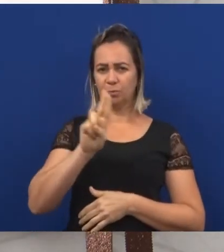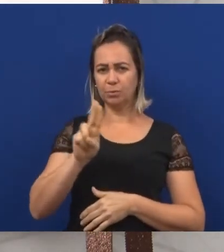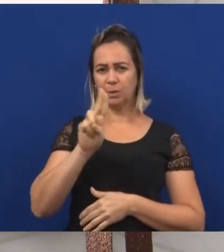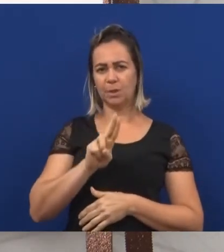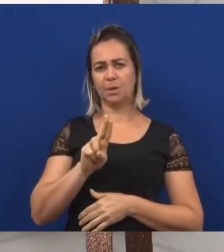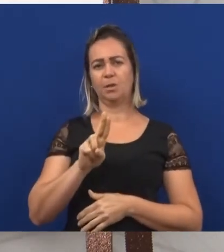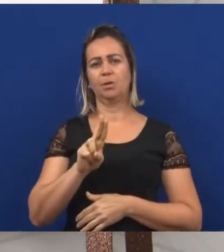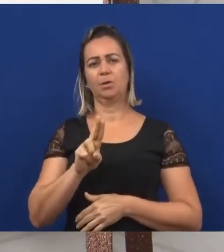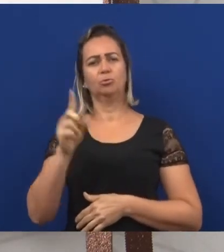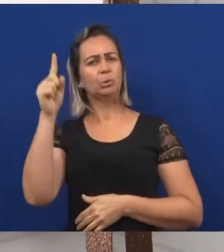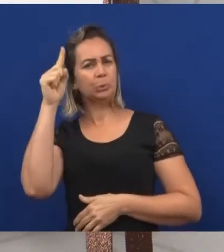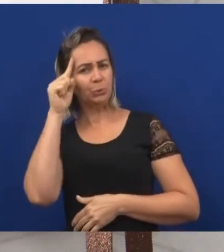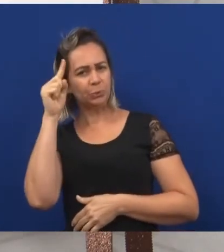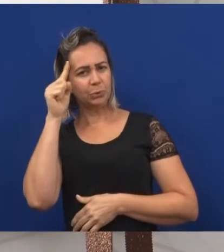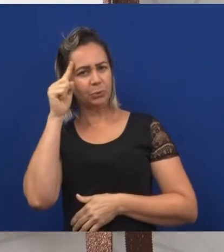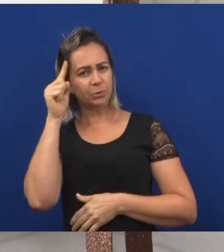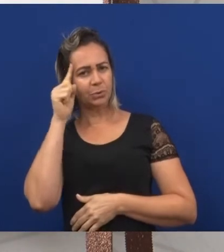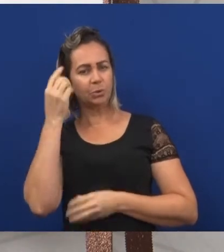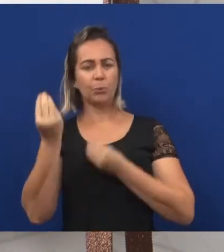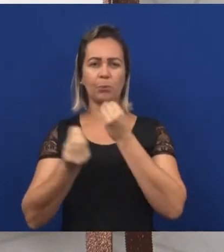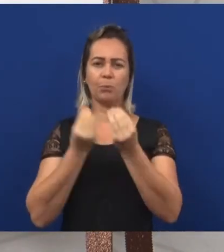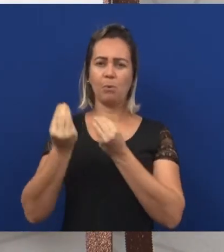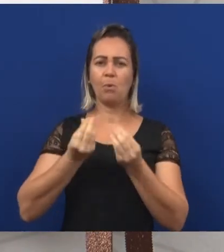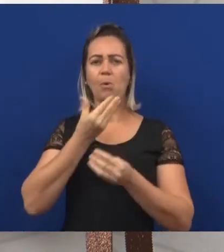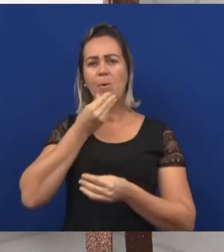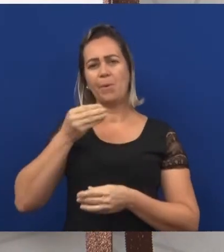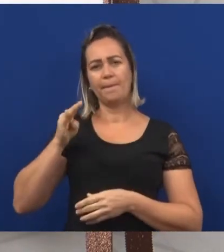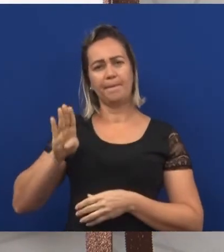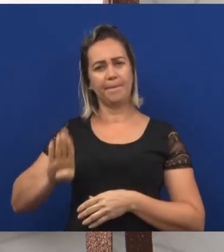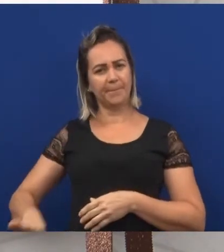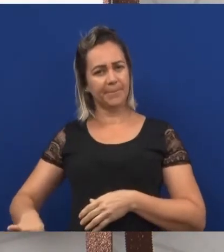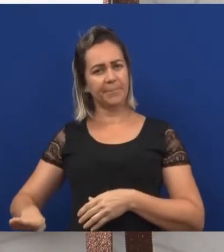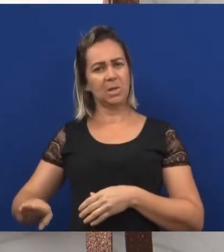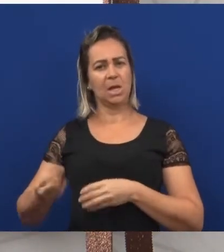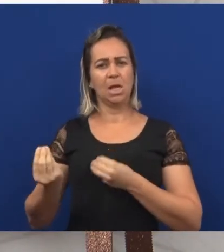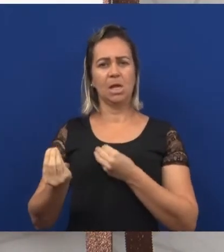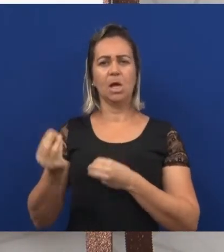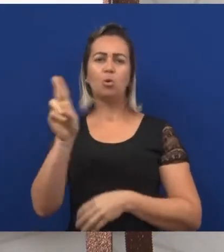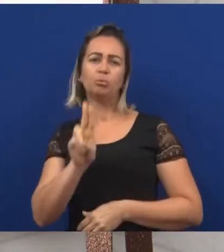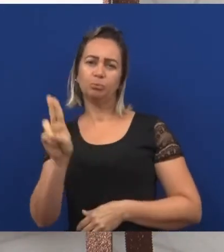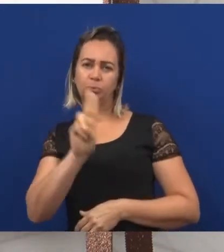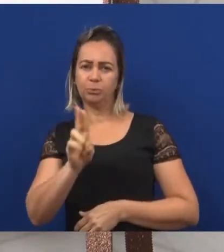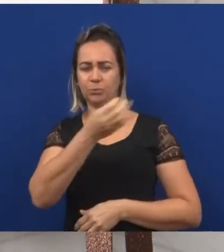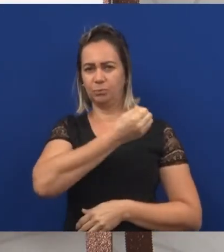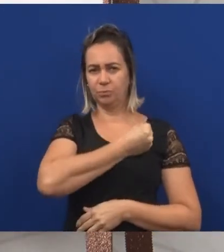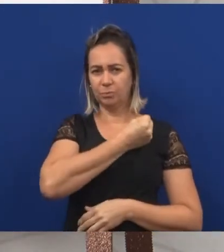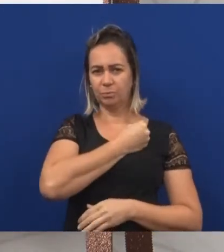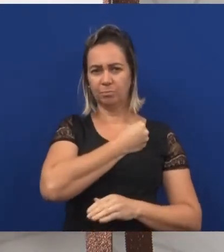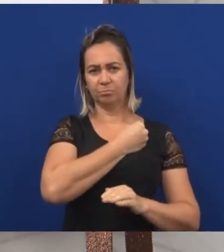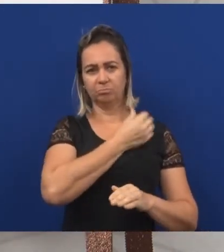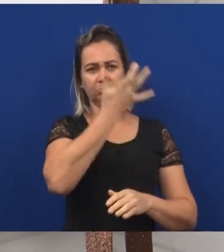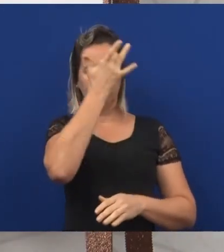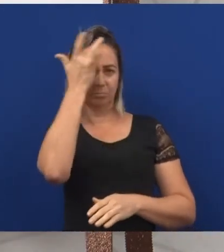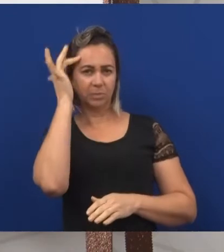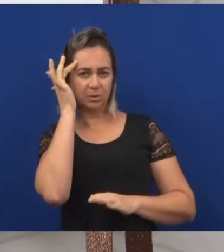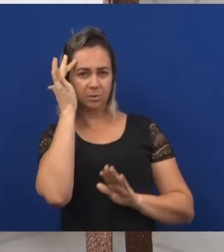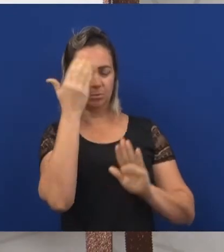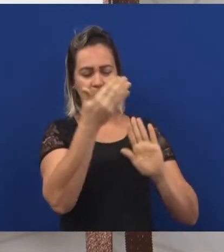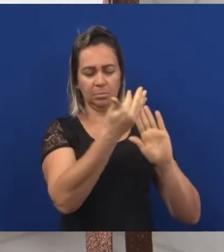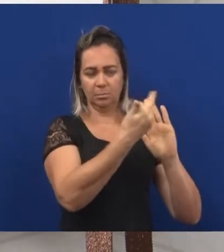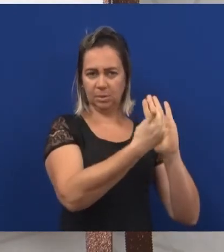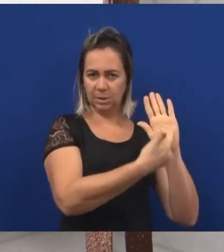nosso dia a dia. Assim como o Gabriel usou os números para enumerar a sua lista de convidados.